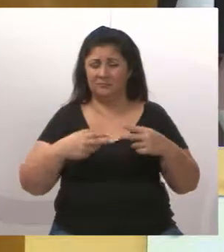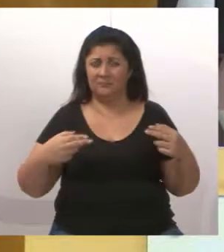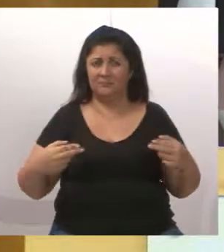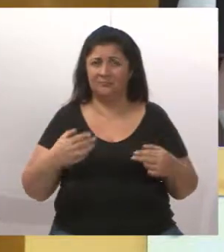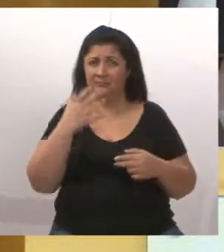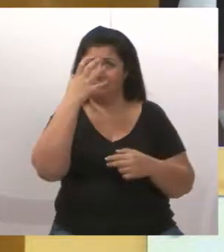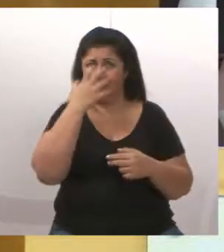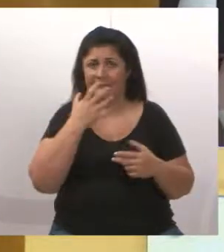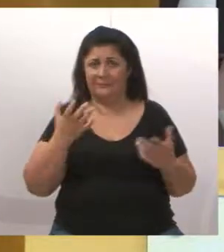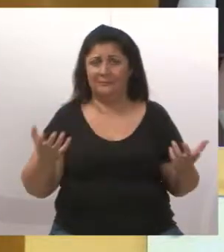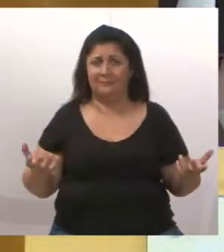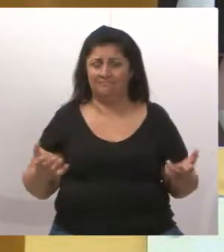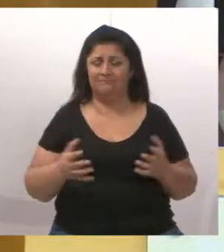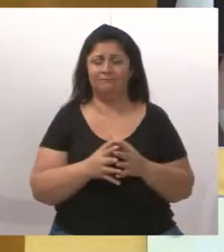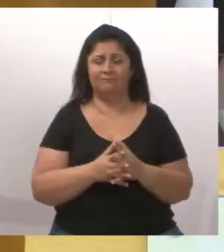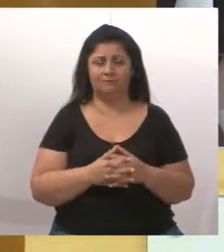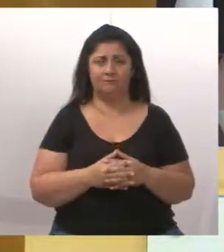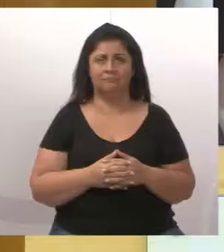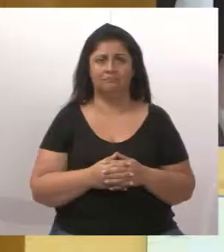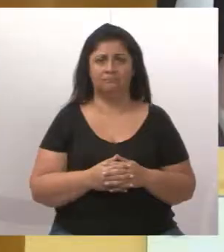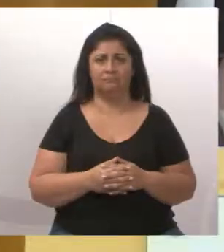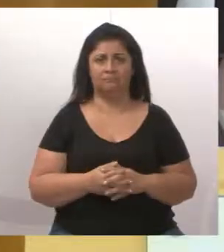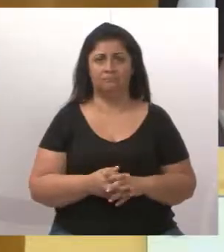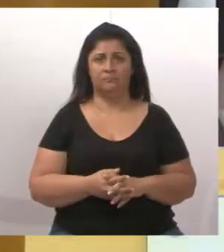complicadas, então?